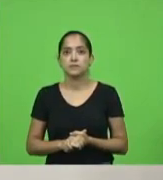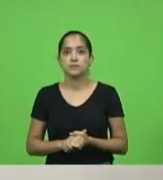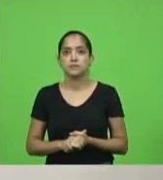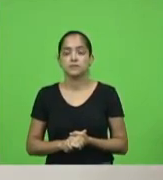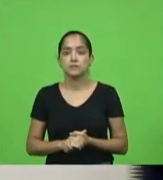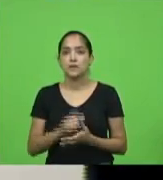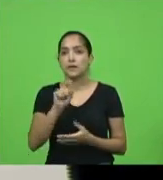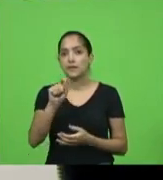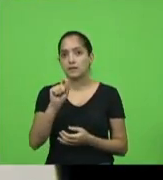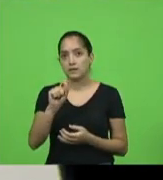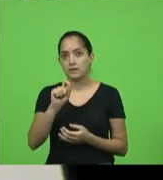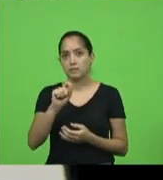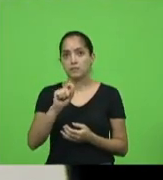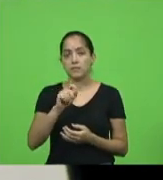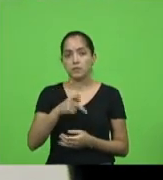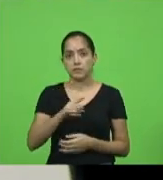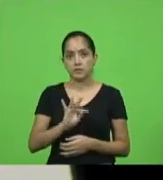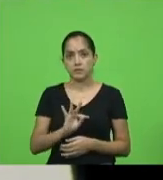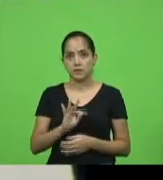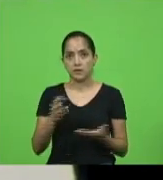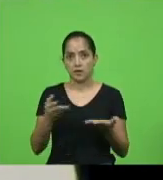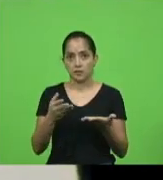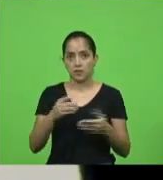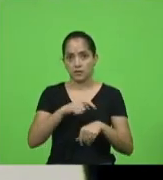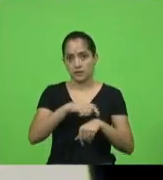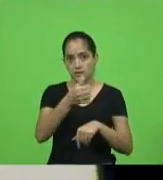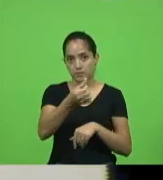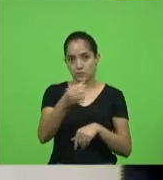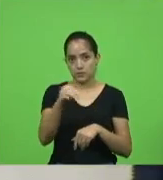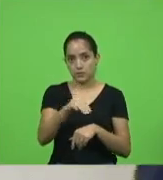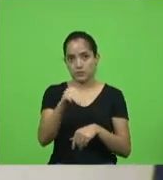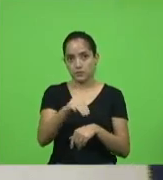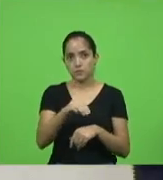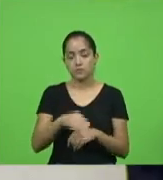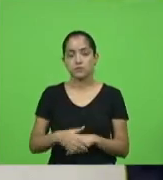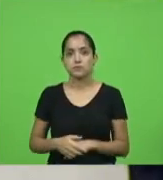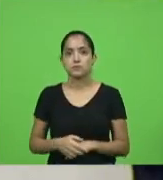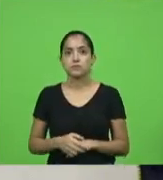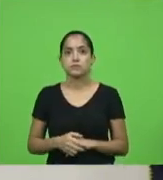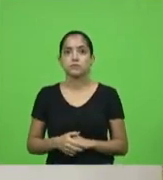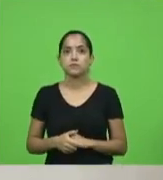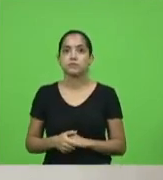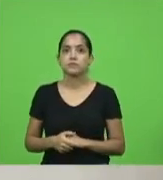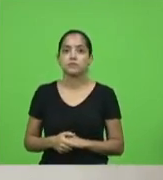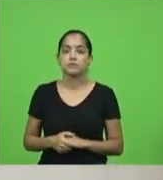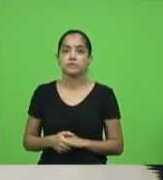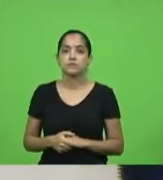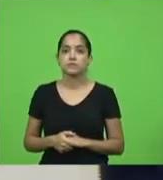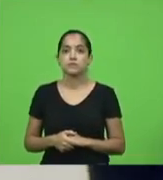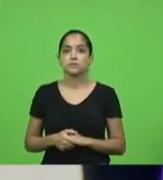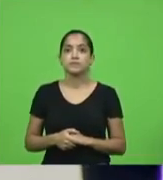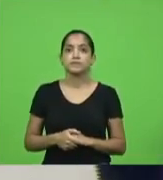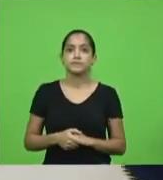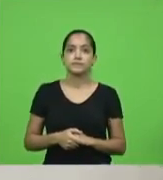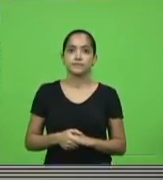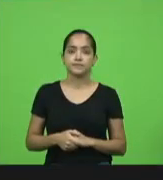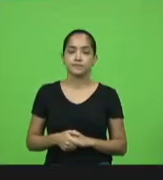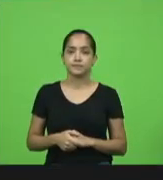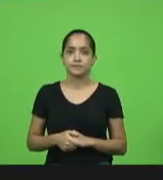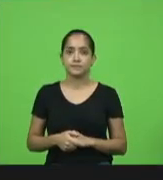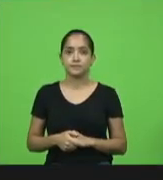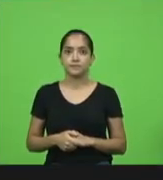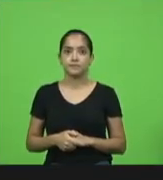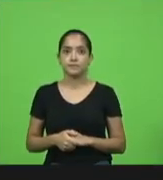é o partido dos trabalhadores por seis minutos. Por gentileza. Alguém fará uso da palavra?